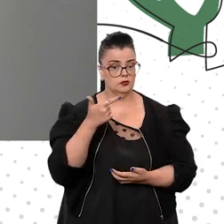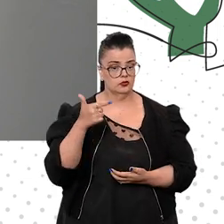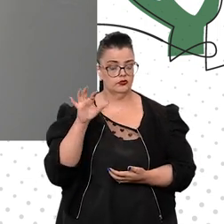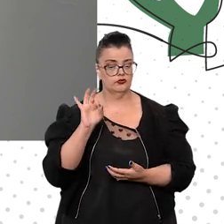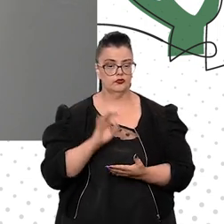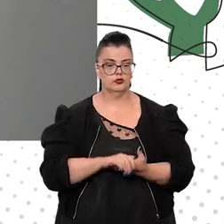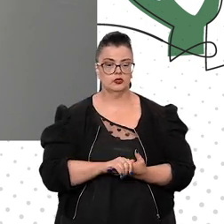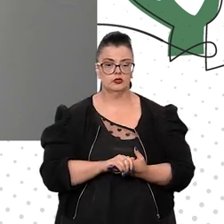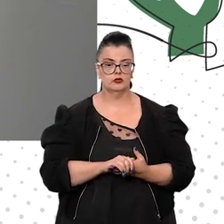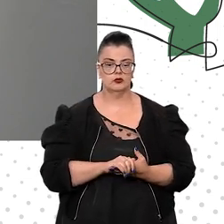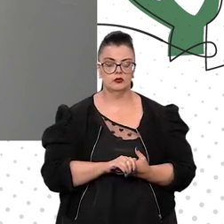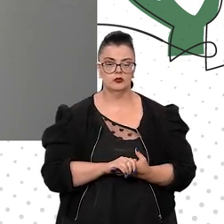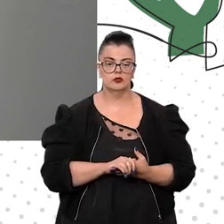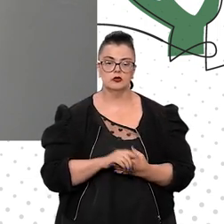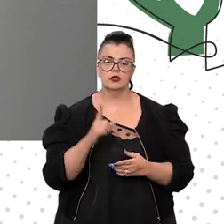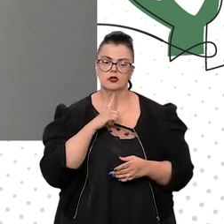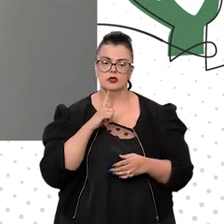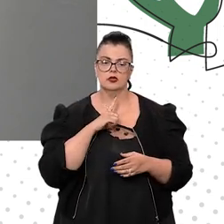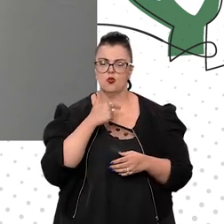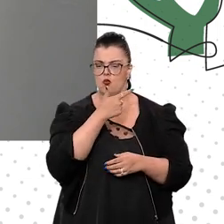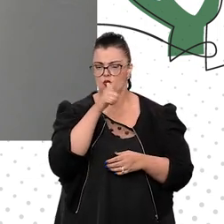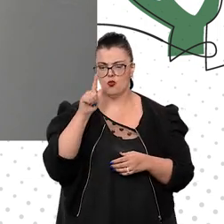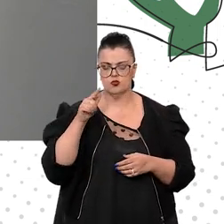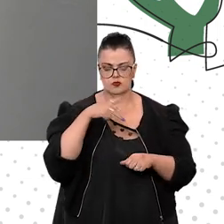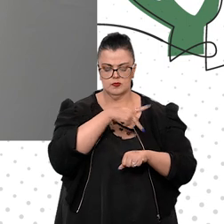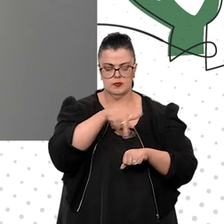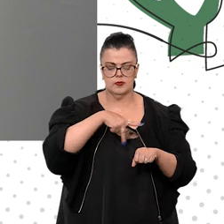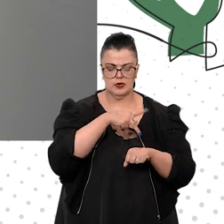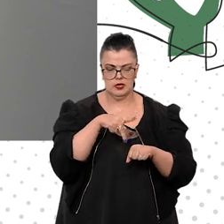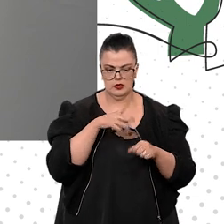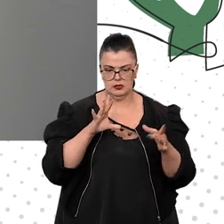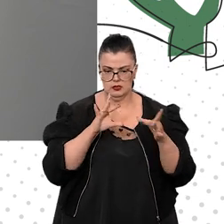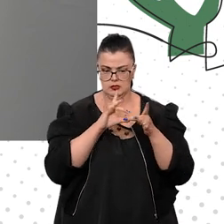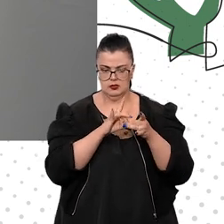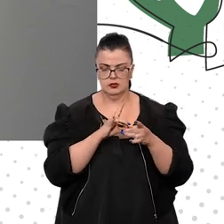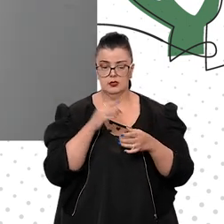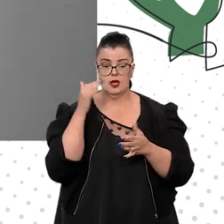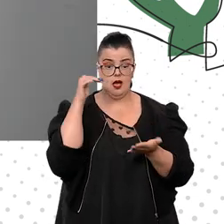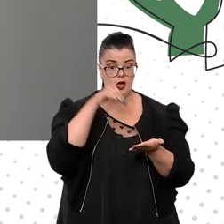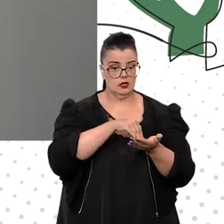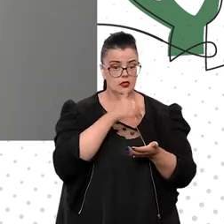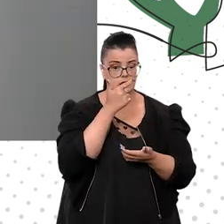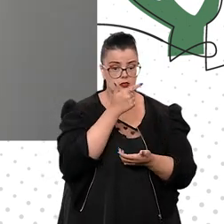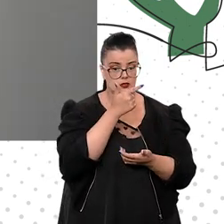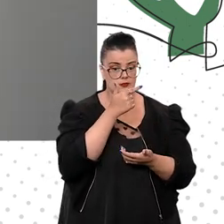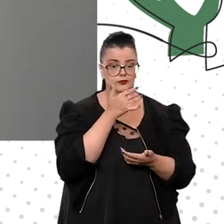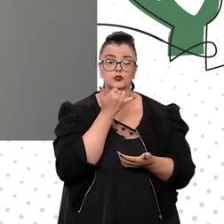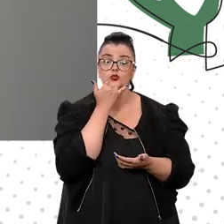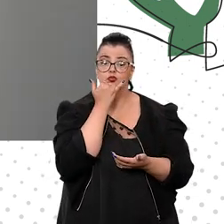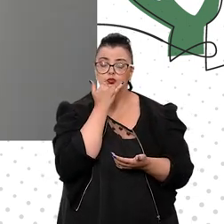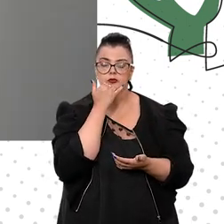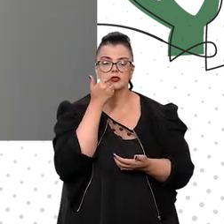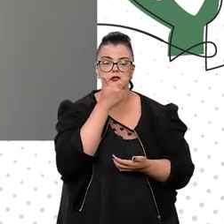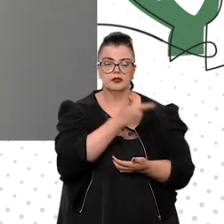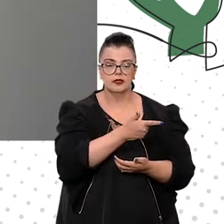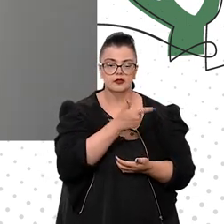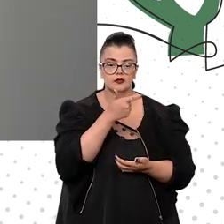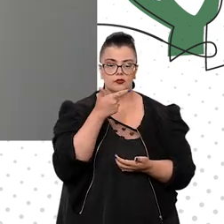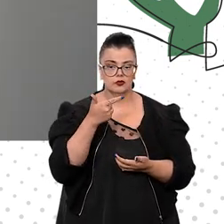estados signatários, os países signatários, até 2020, perdão, até 2030,